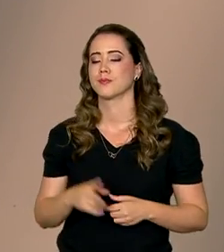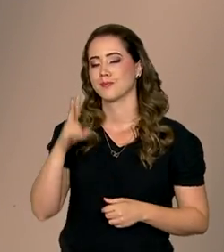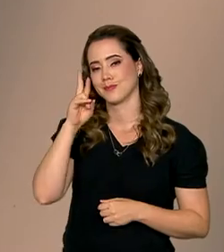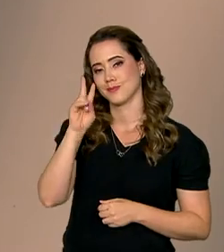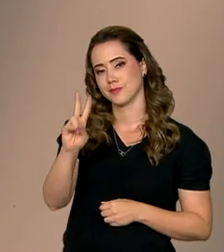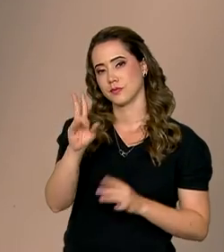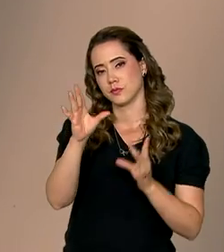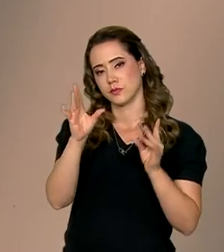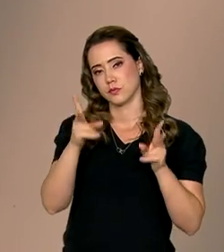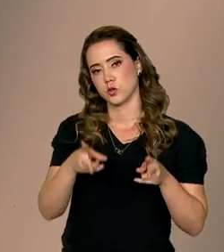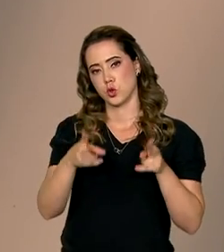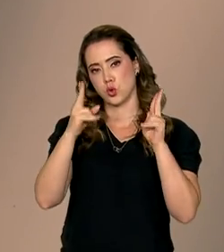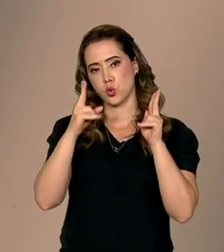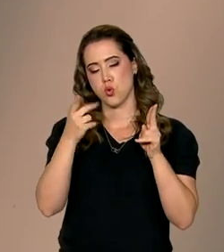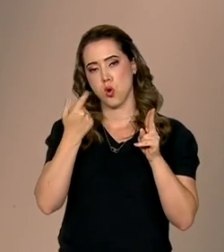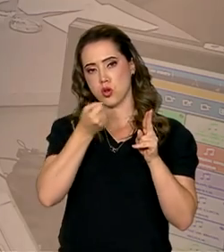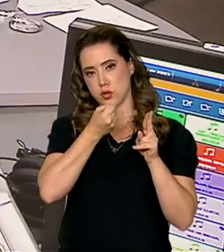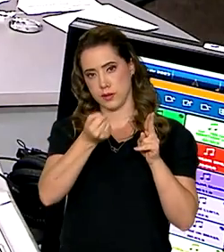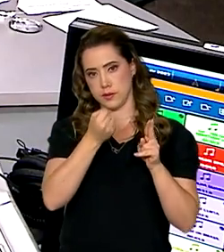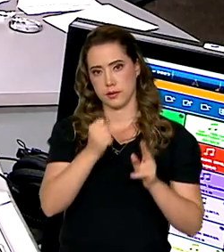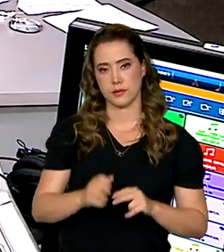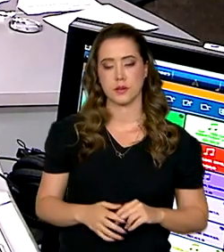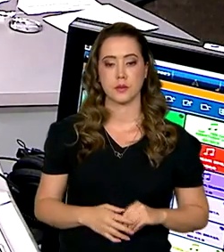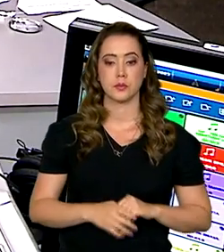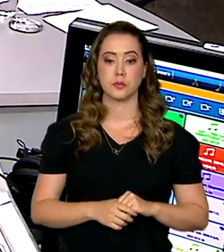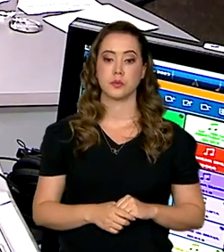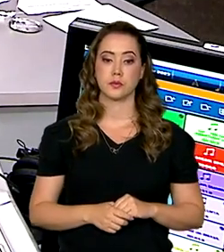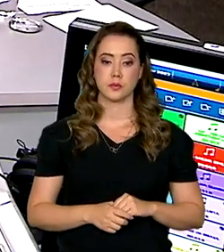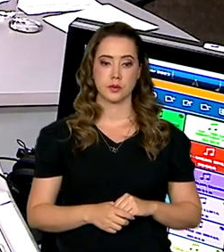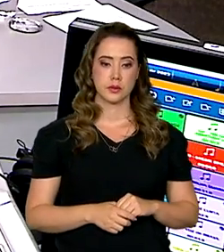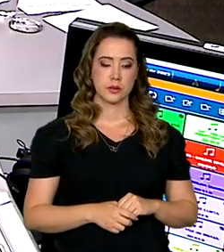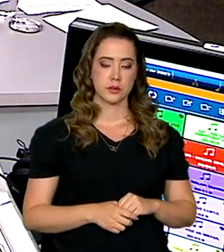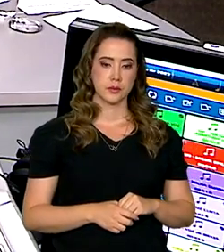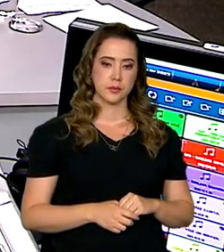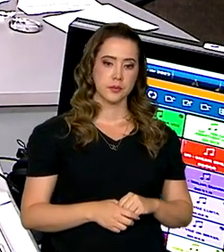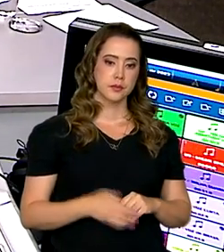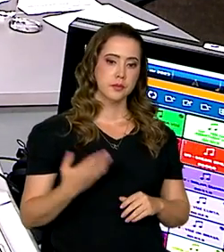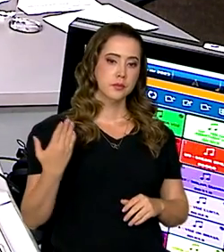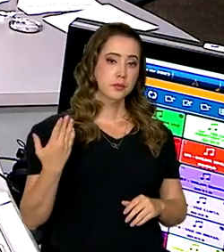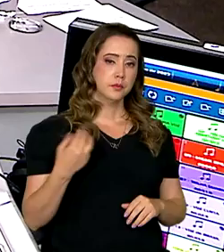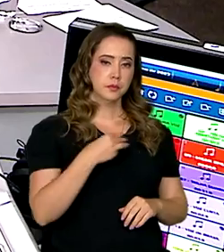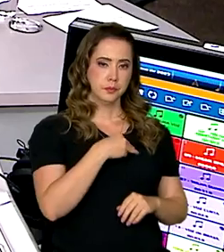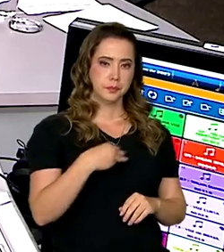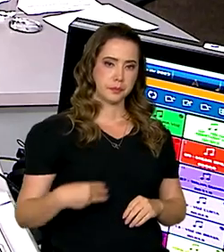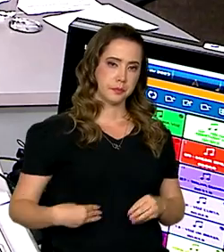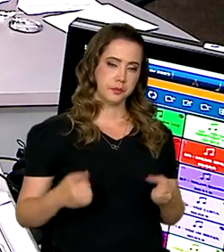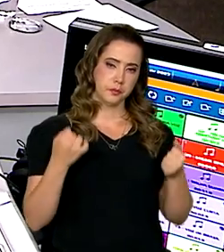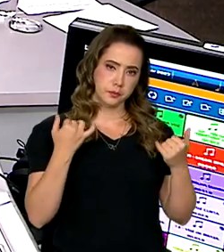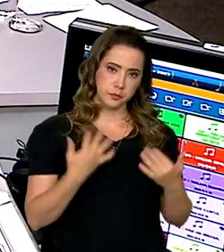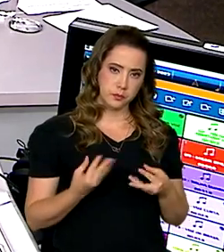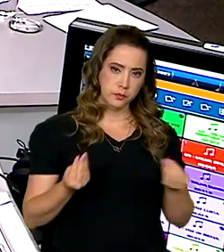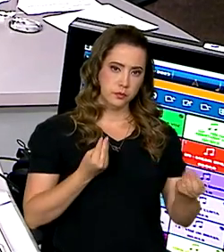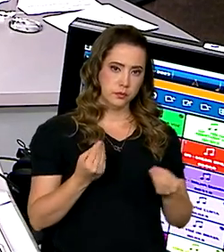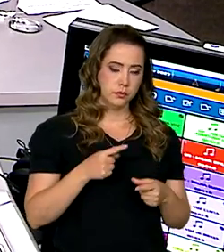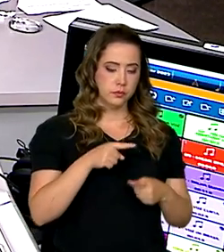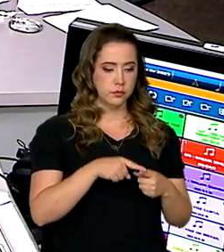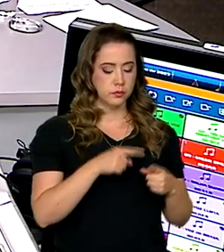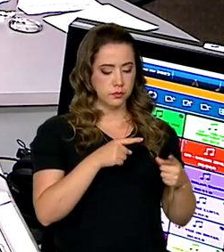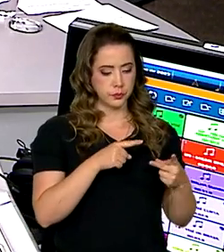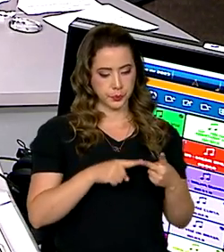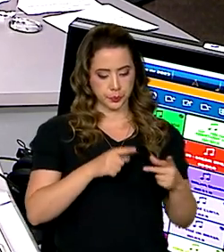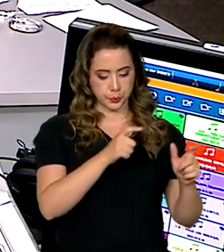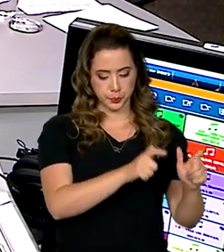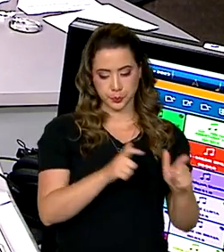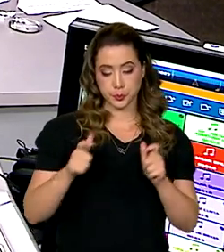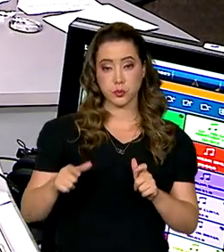Confira aí um trecho dessa entrevista. Ministra, vamos começar explicando qual é a situação hoje dessas duas terras indígenas